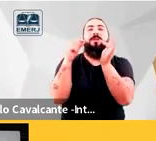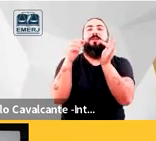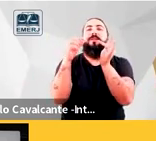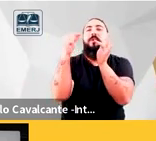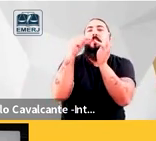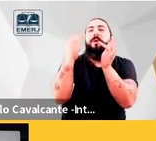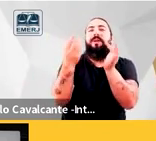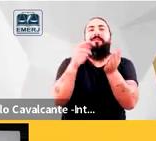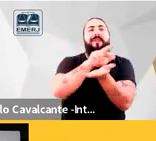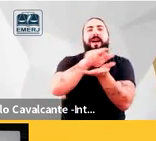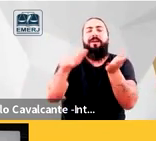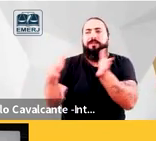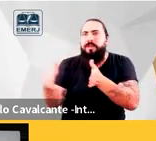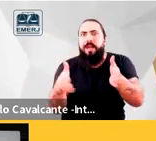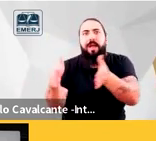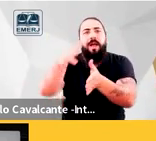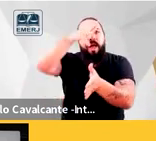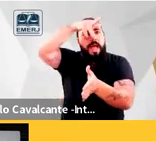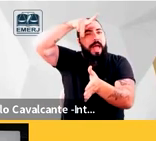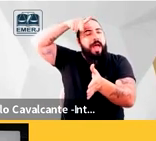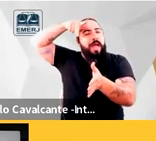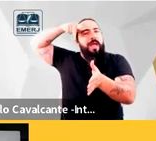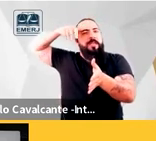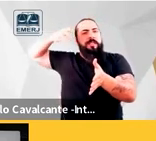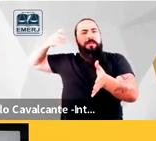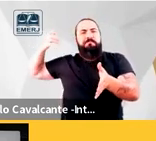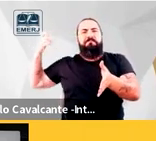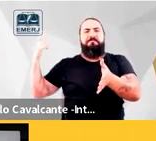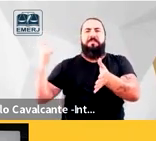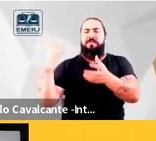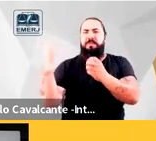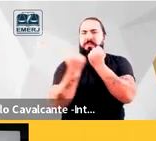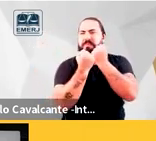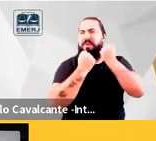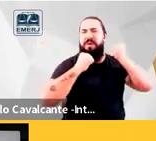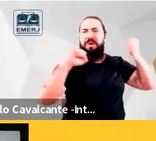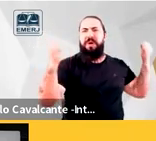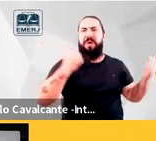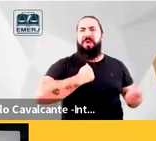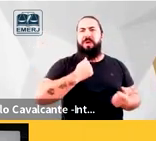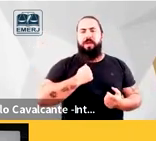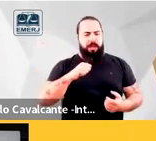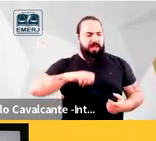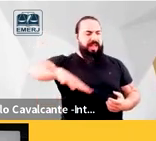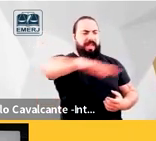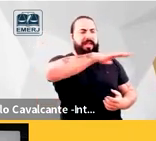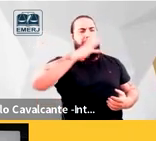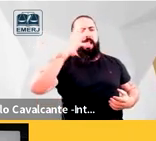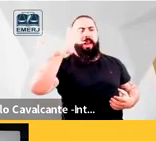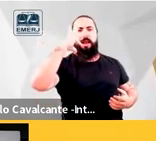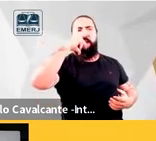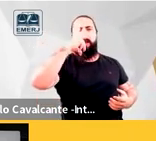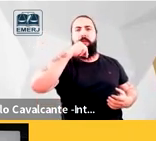o gigante entre os rios da terra uma terra paradisíaca e ainda assim há uma região